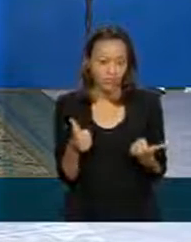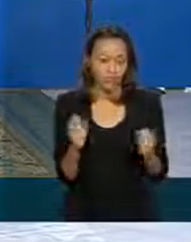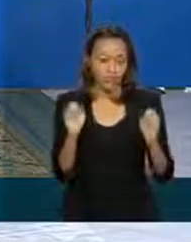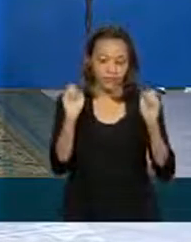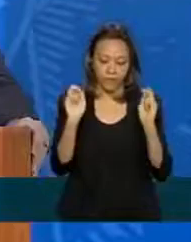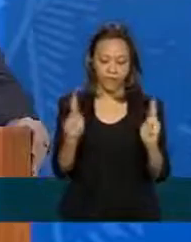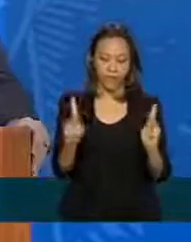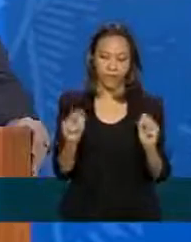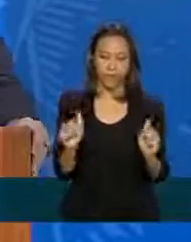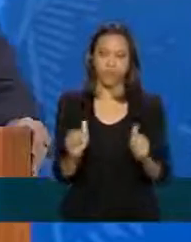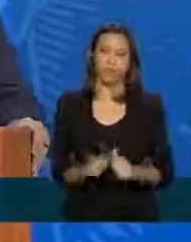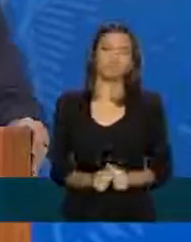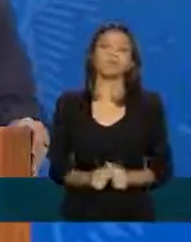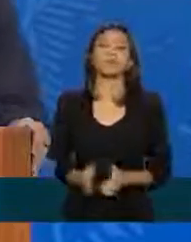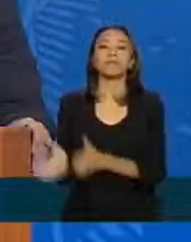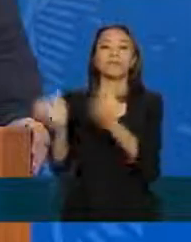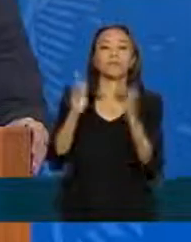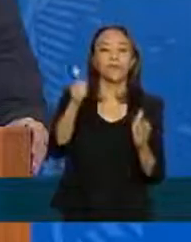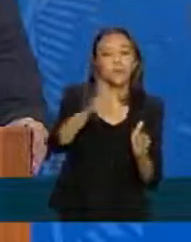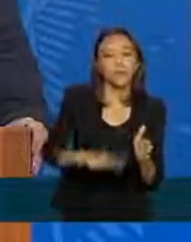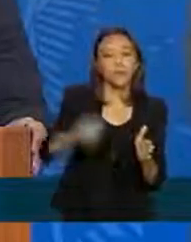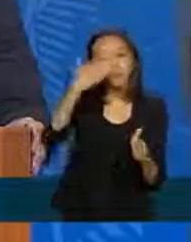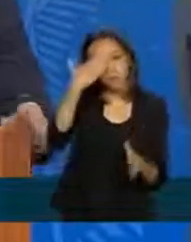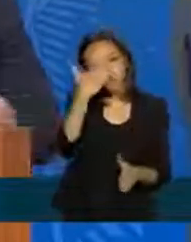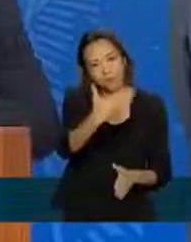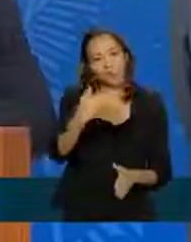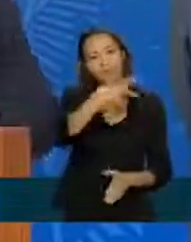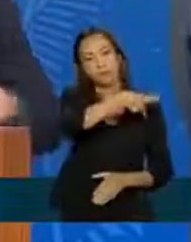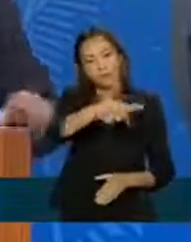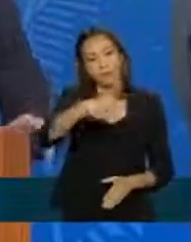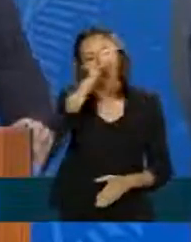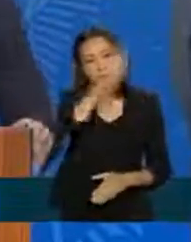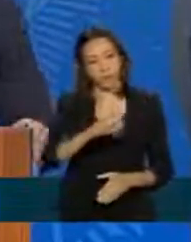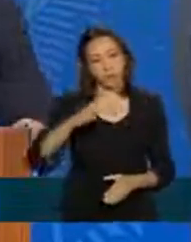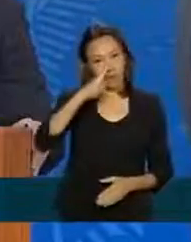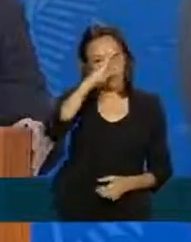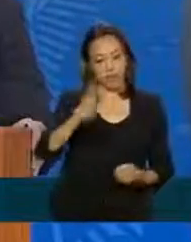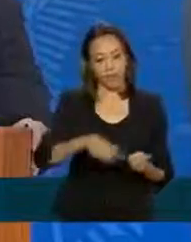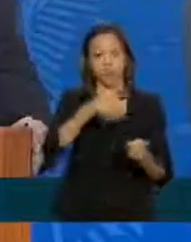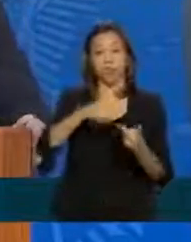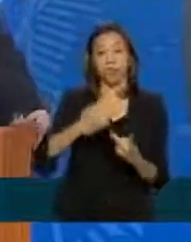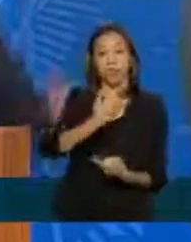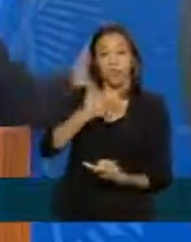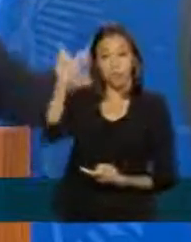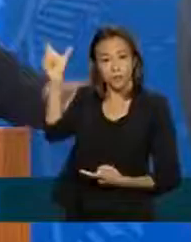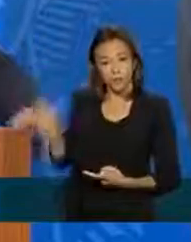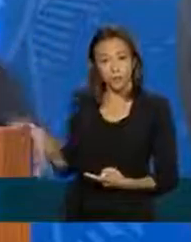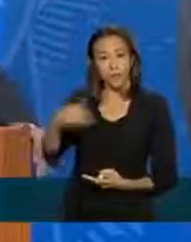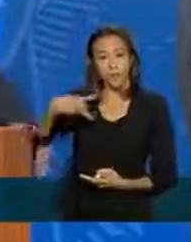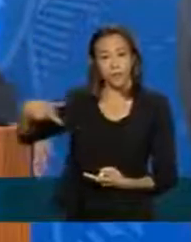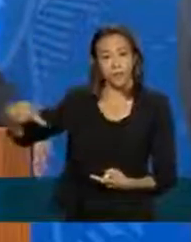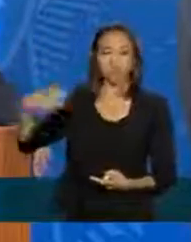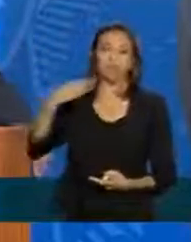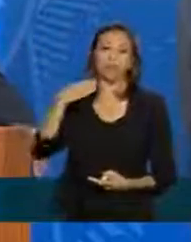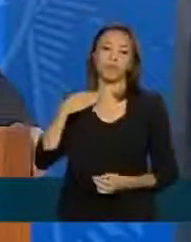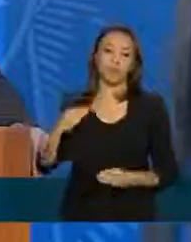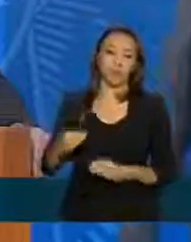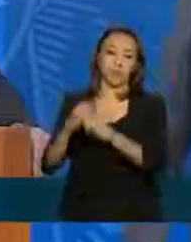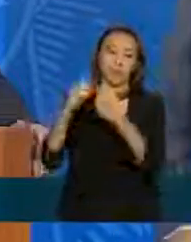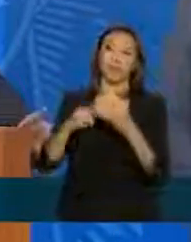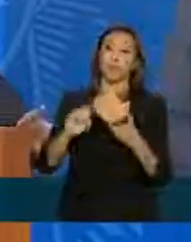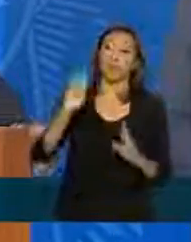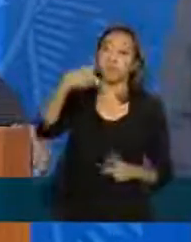Ok. Então, de novo, agradecendo ao presidente Jair Bolsonaro, ao amigo presidente da Caixa, Pedro Guimarães, ao presidente do